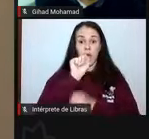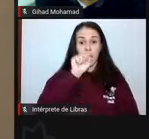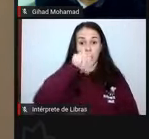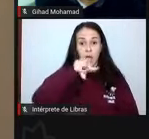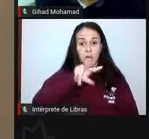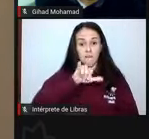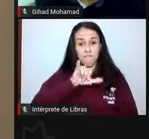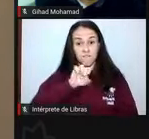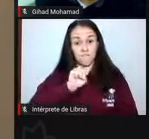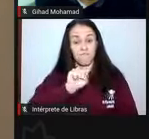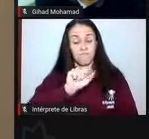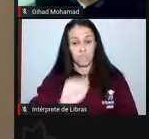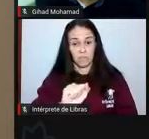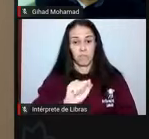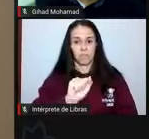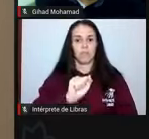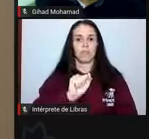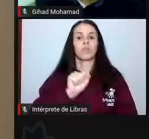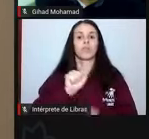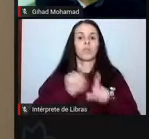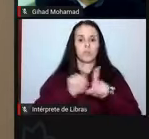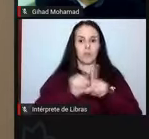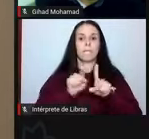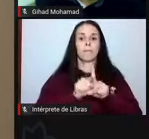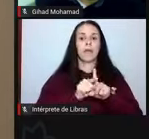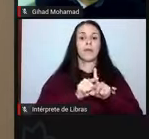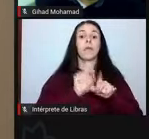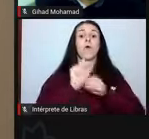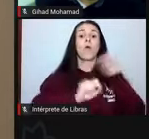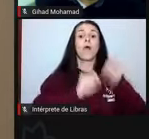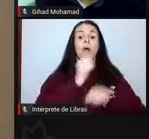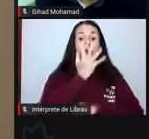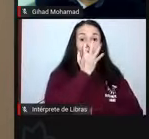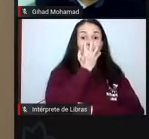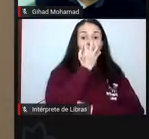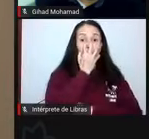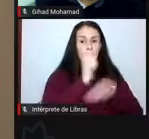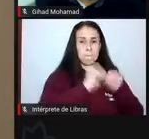na recuperação de respiradores, de aqueles respiradores que estavam